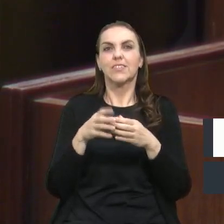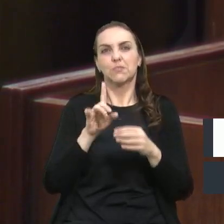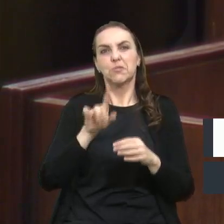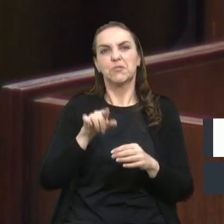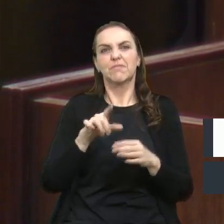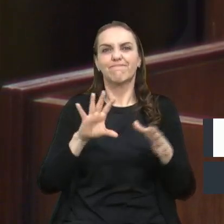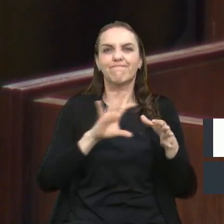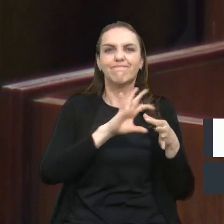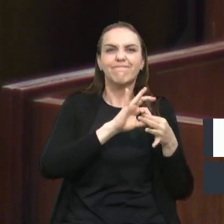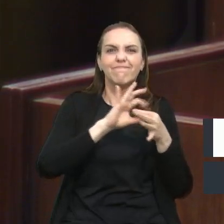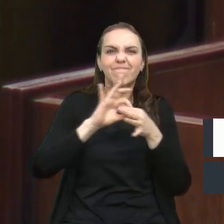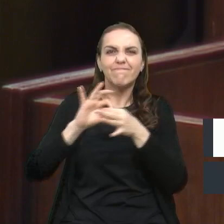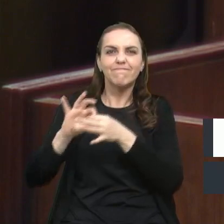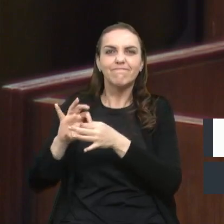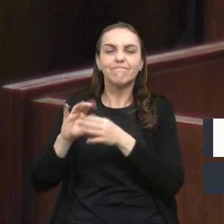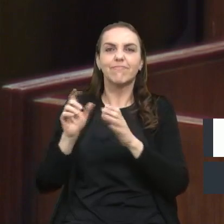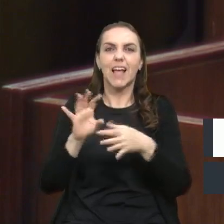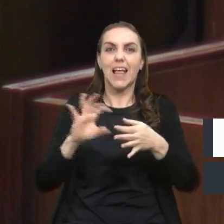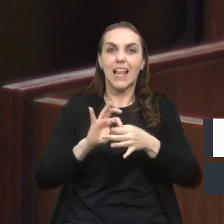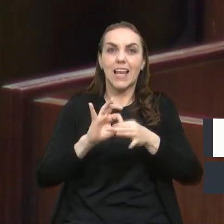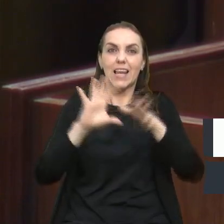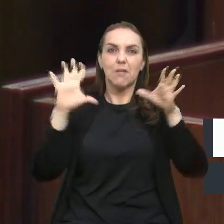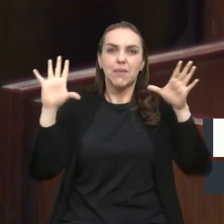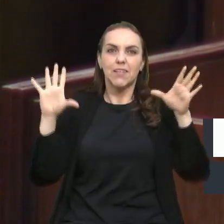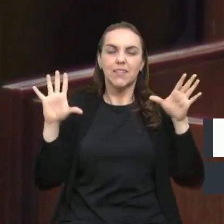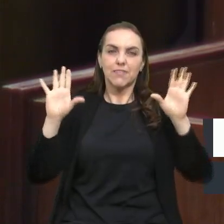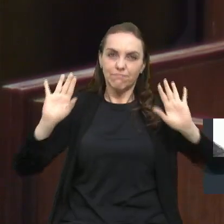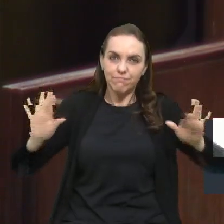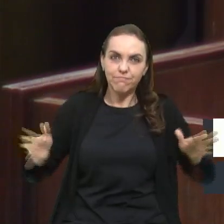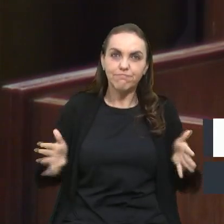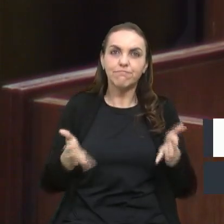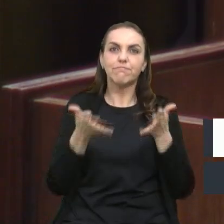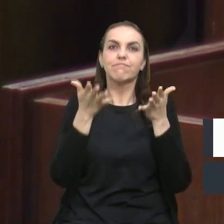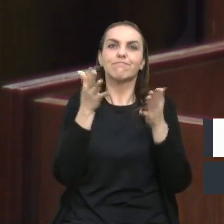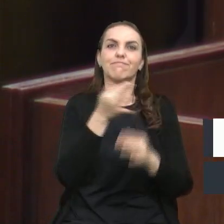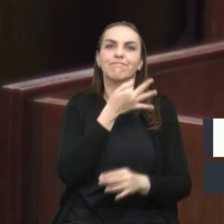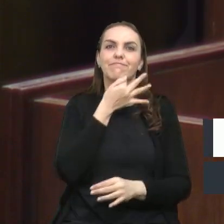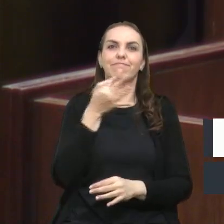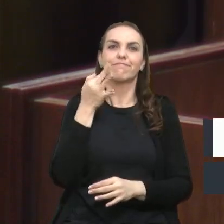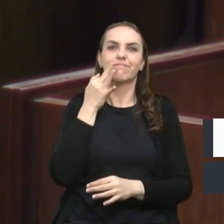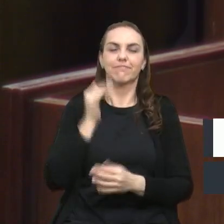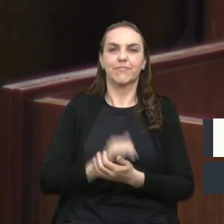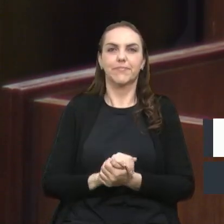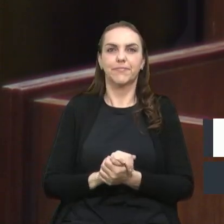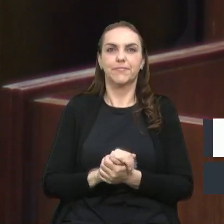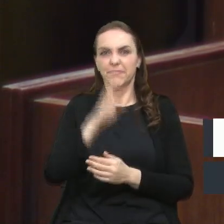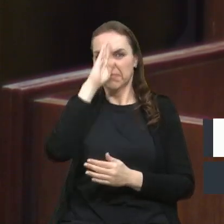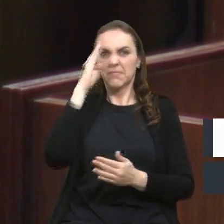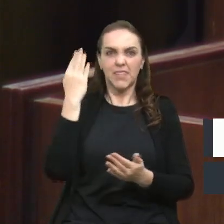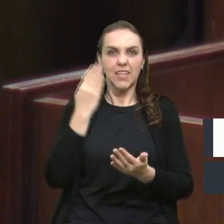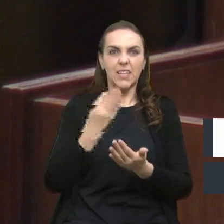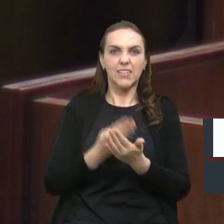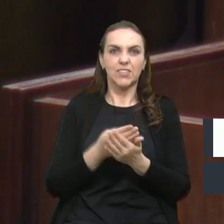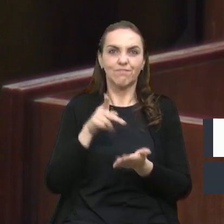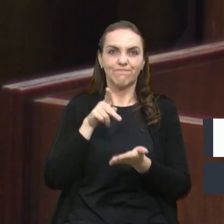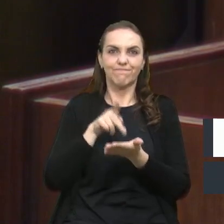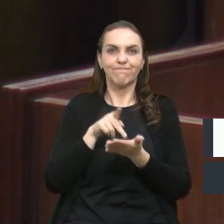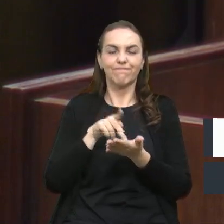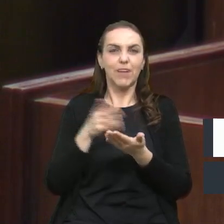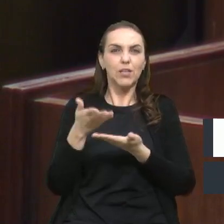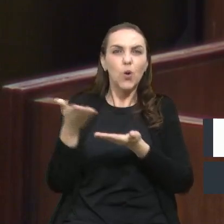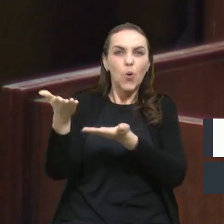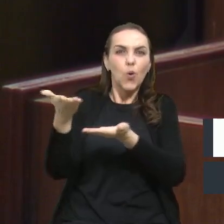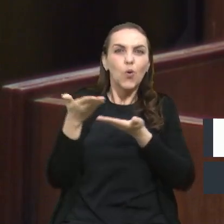elos de libertação e promoção de Forqueta. Por essa crença, estou aqui convidando a